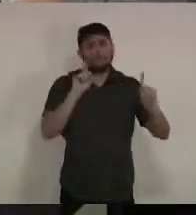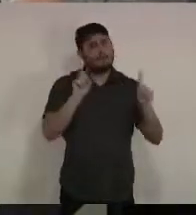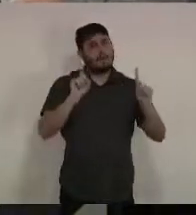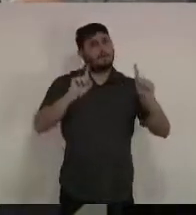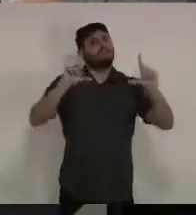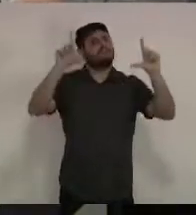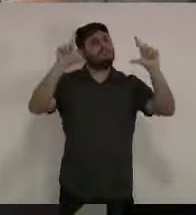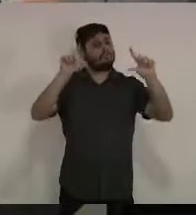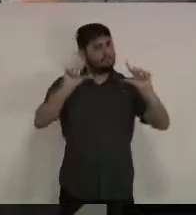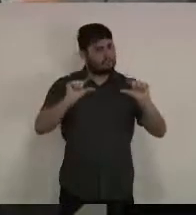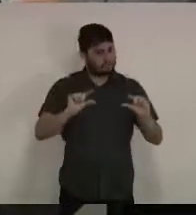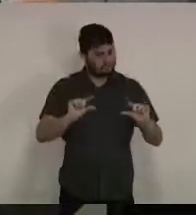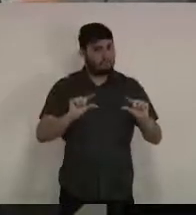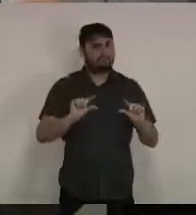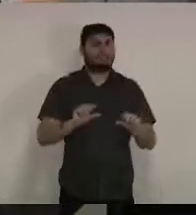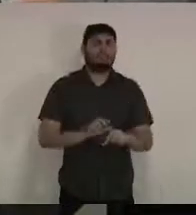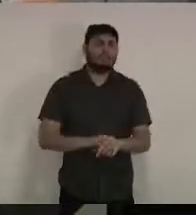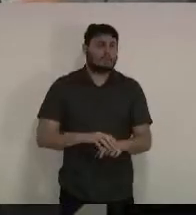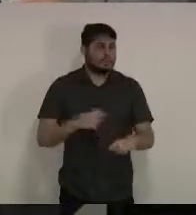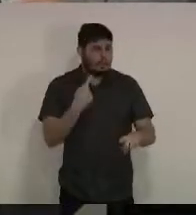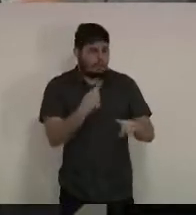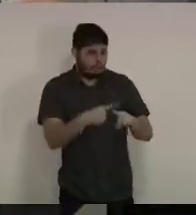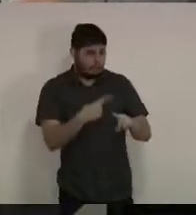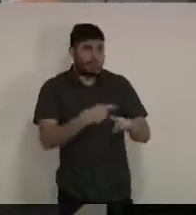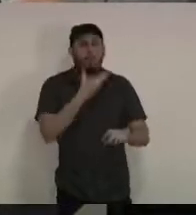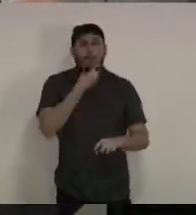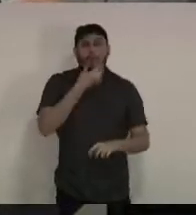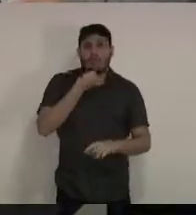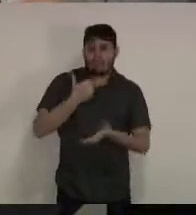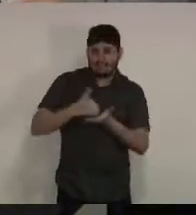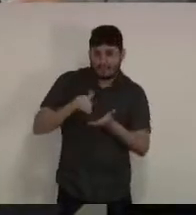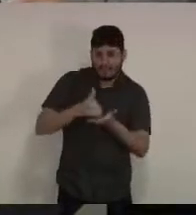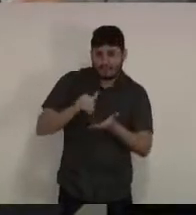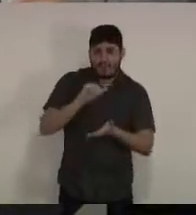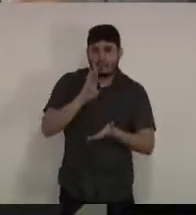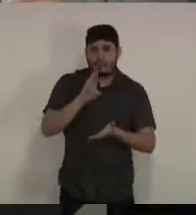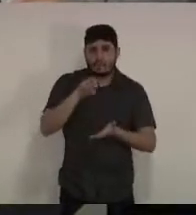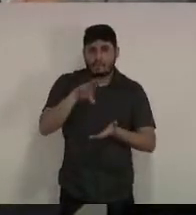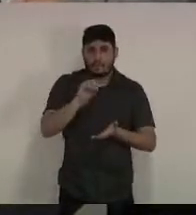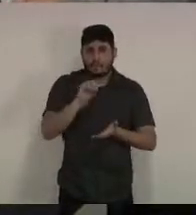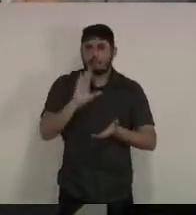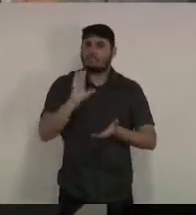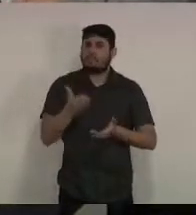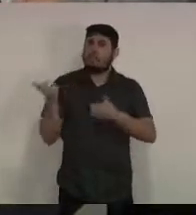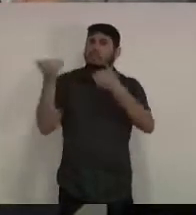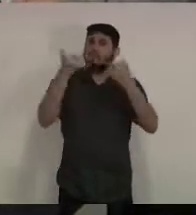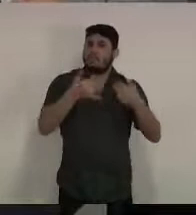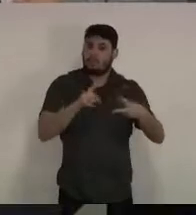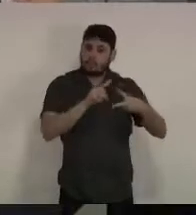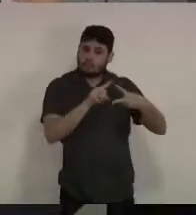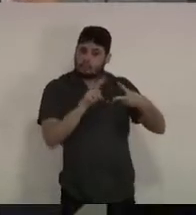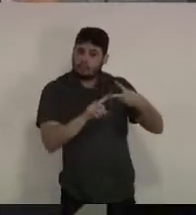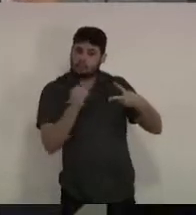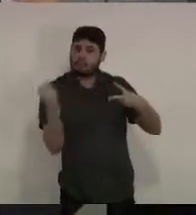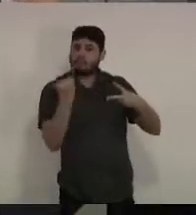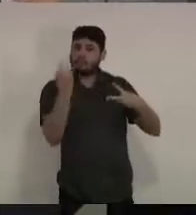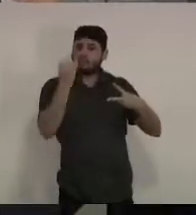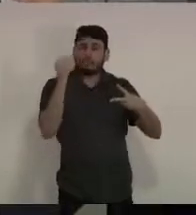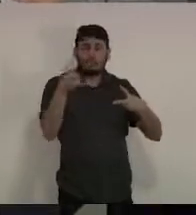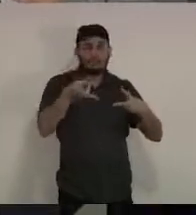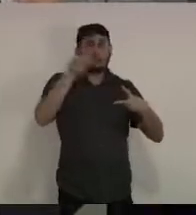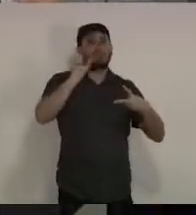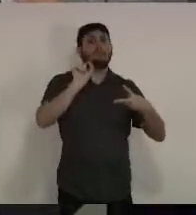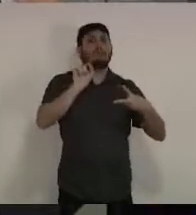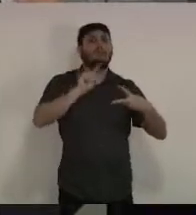como o secretário Breno falou, nós temos dois pontos importantes que nos acendem a alerta. A primeira é a diminuição da